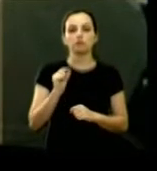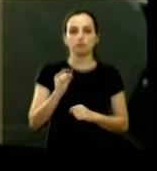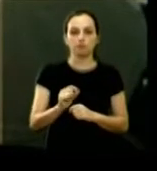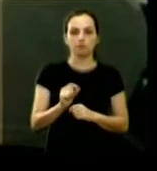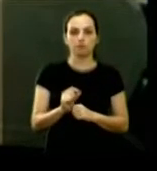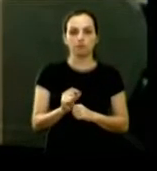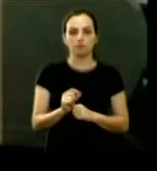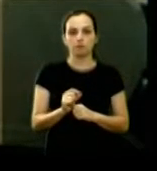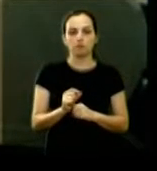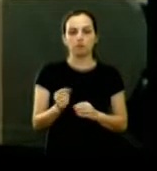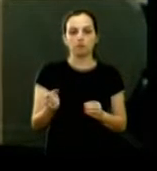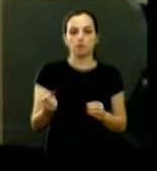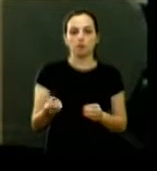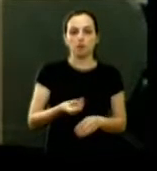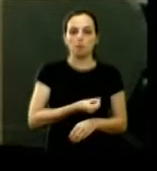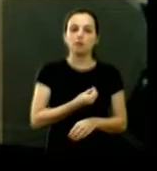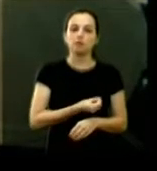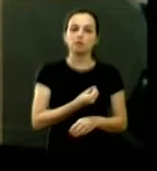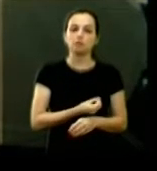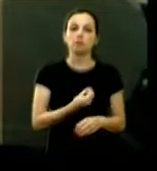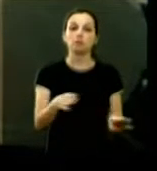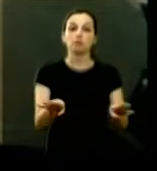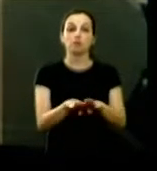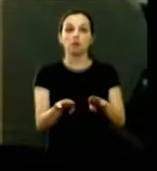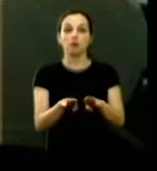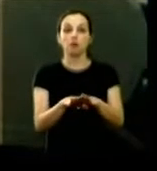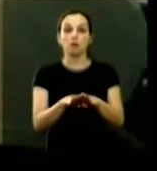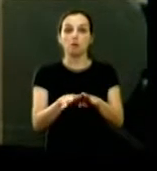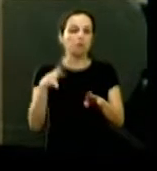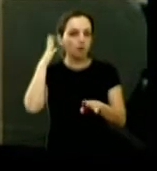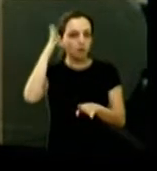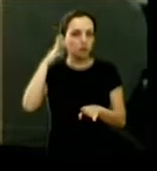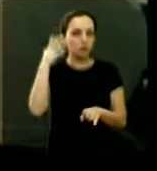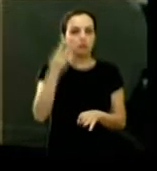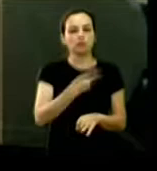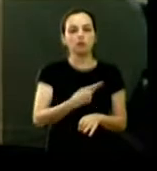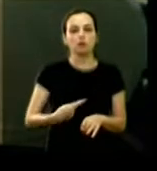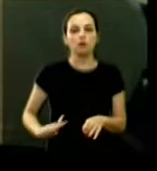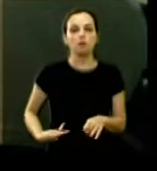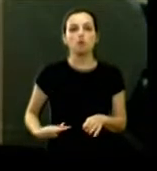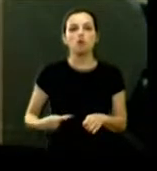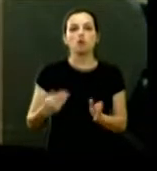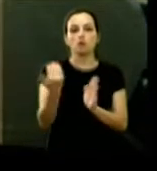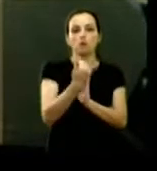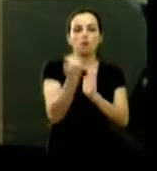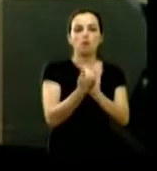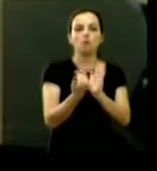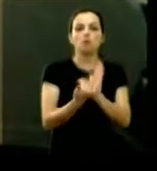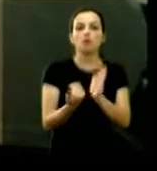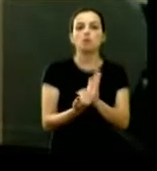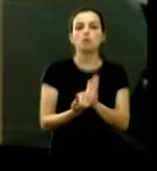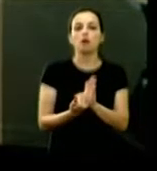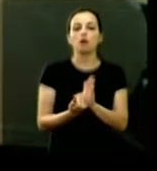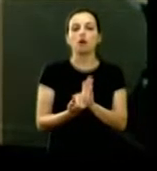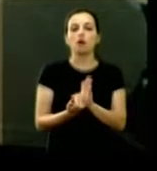com muita participação participamos também da audiência do plano municipal de saneamento básico que aconteceu